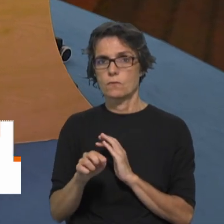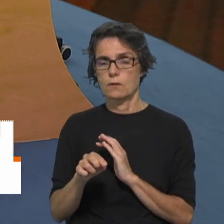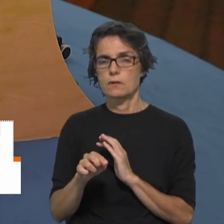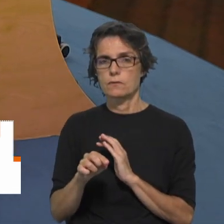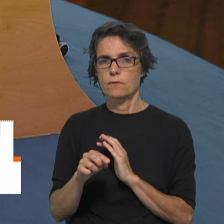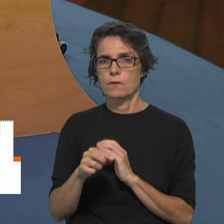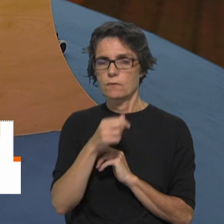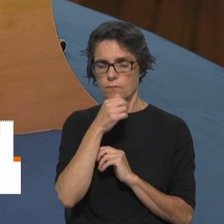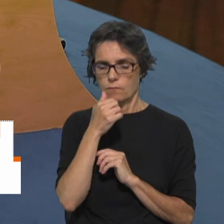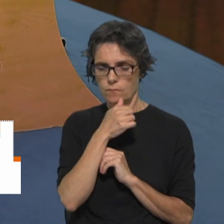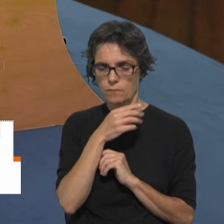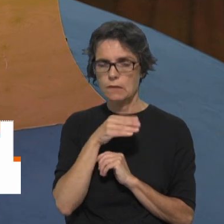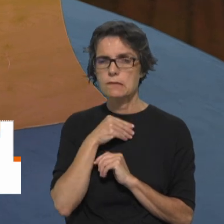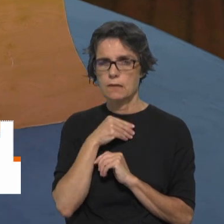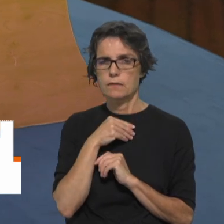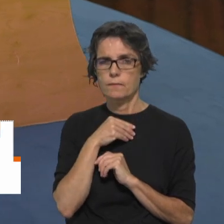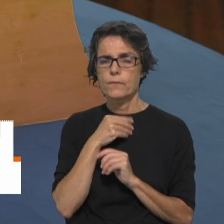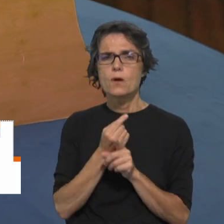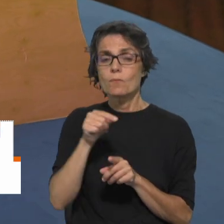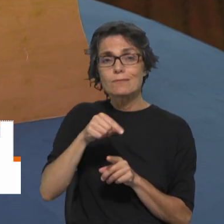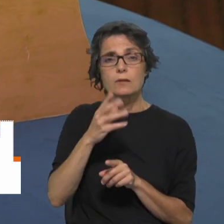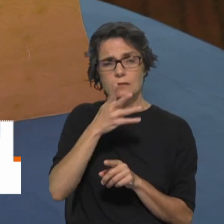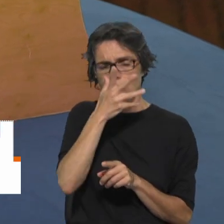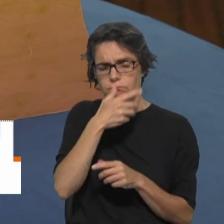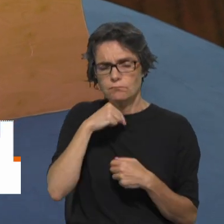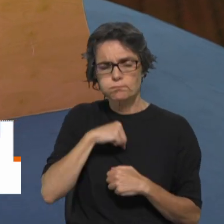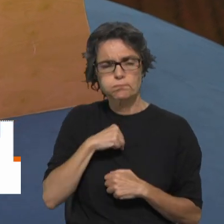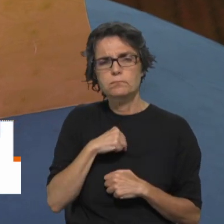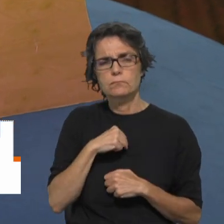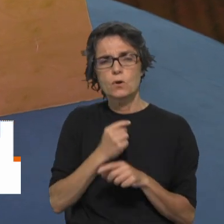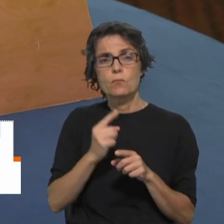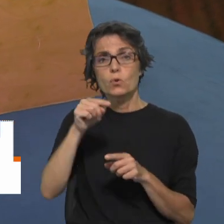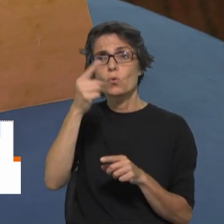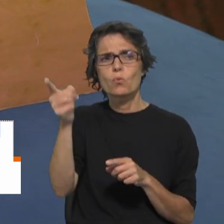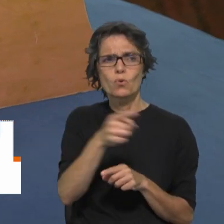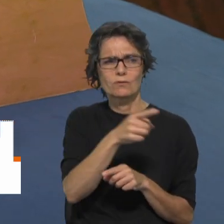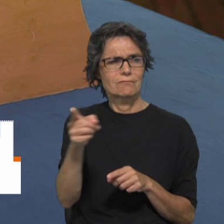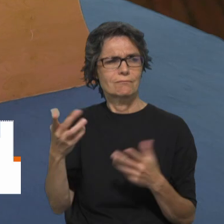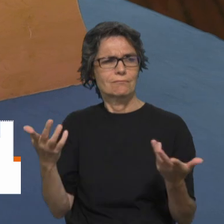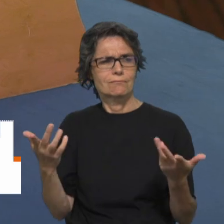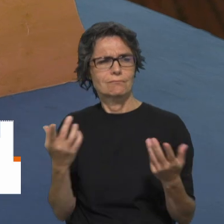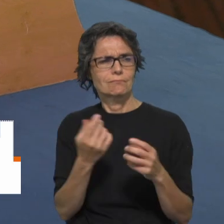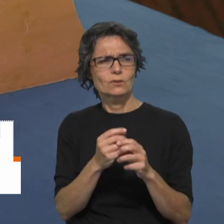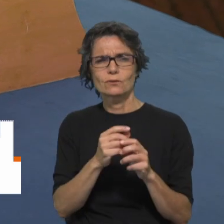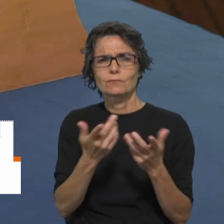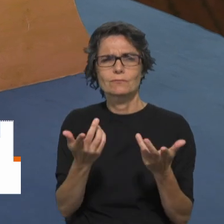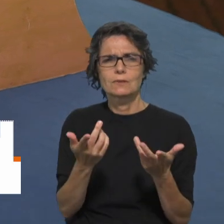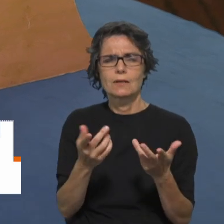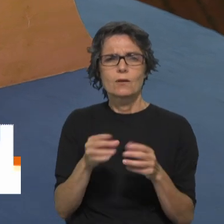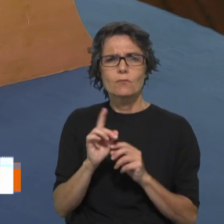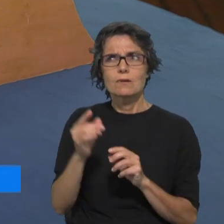sacrificar. Porque ele sente uma tristeza por ver que os outros não acolhem a mensagem de Deus, que os outros não